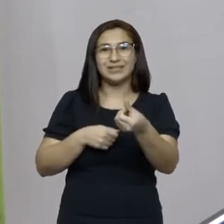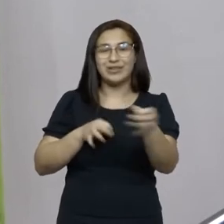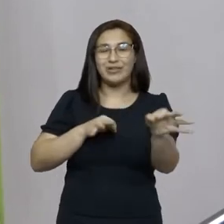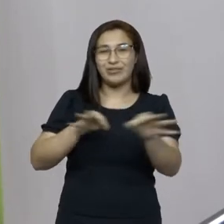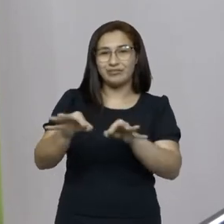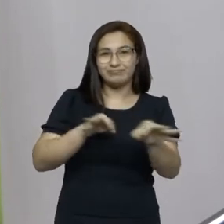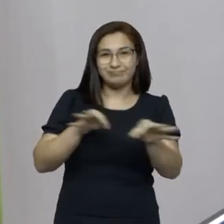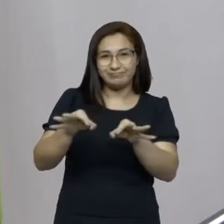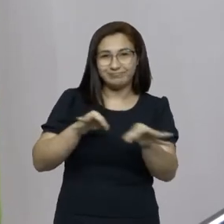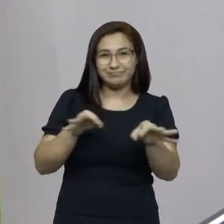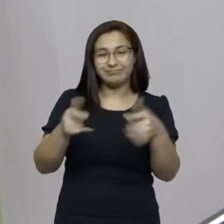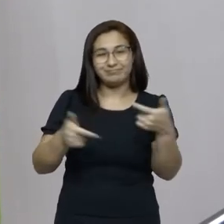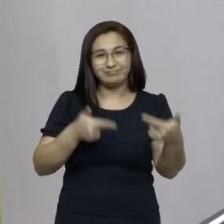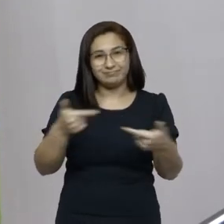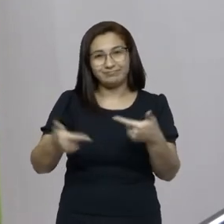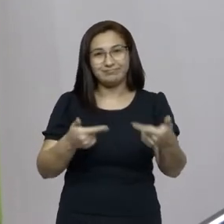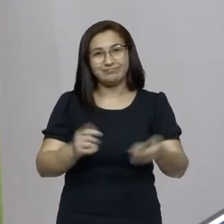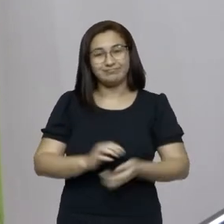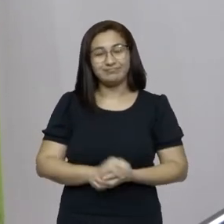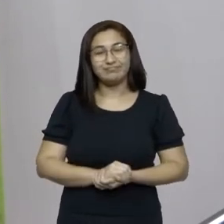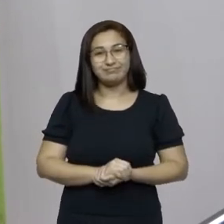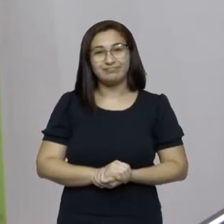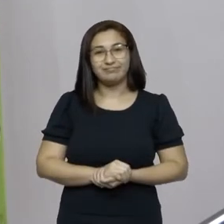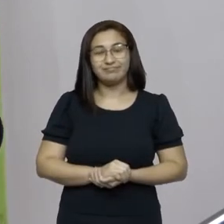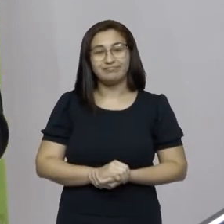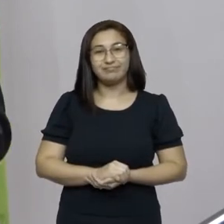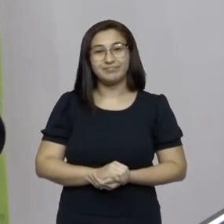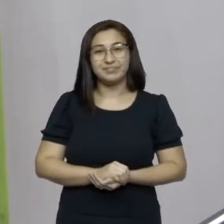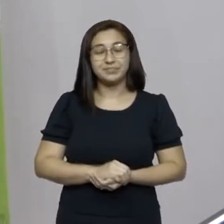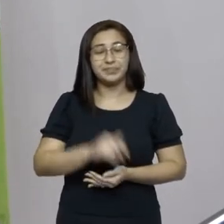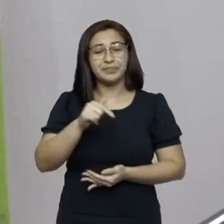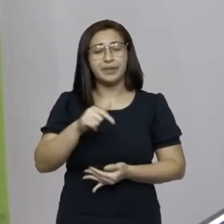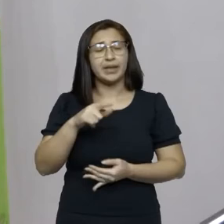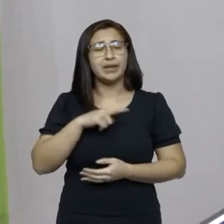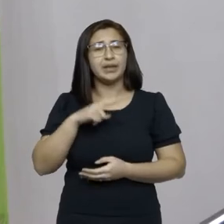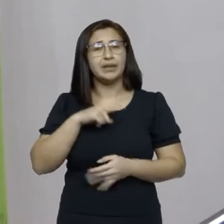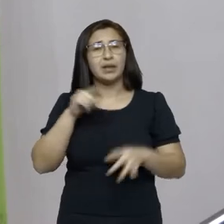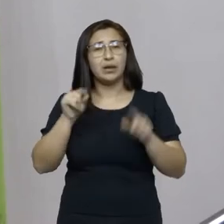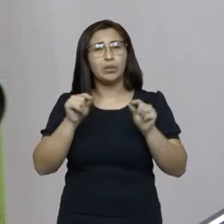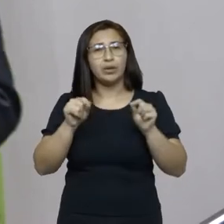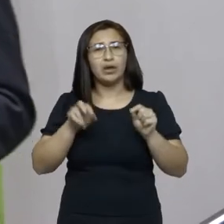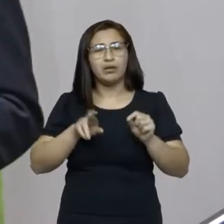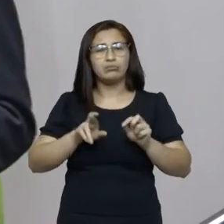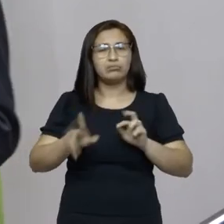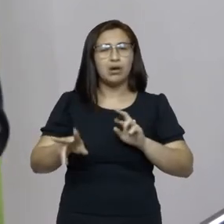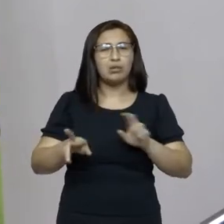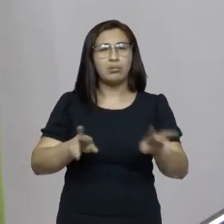a atividade. E aqui nós tivemos diferentes